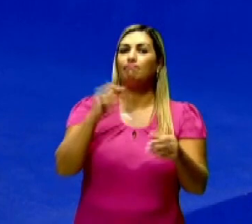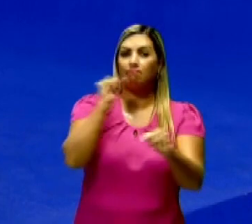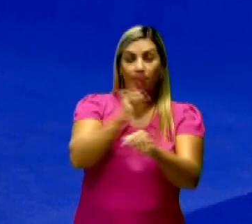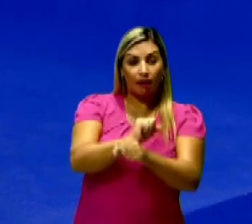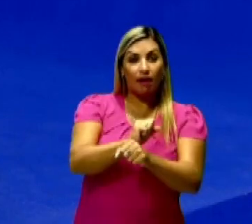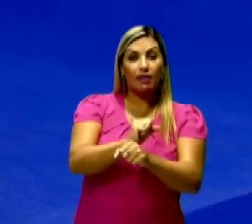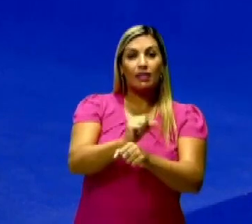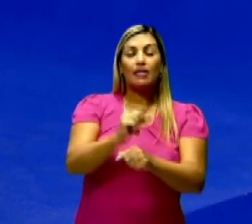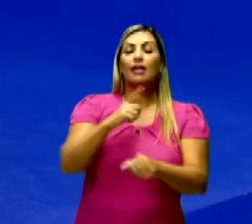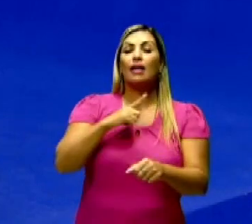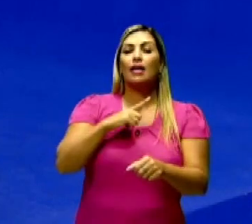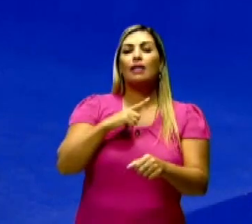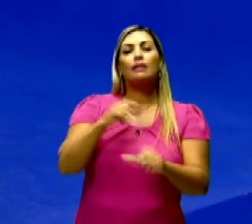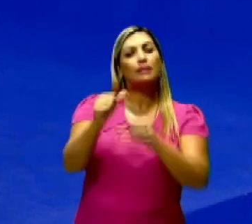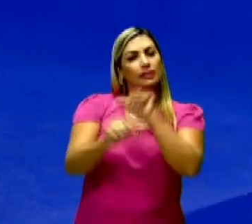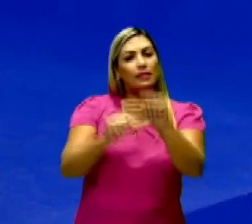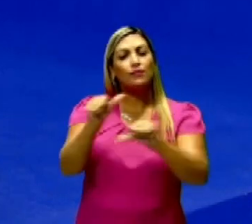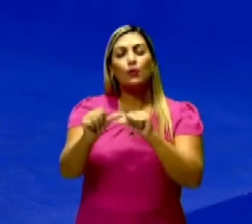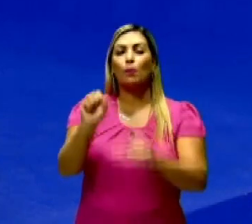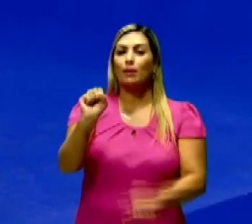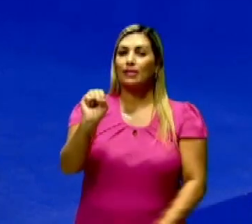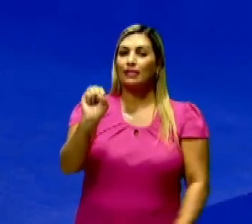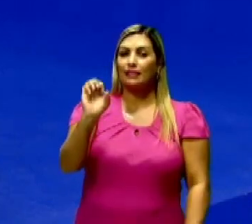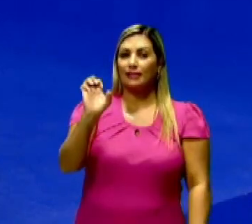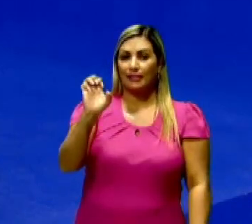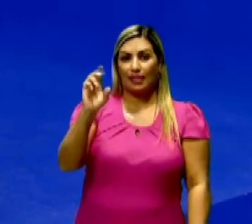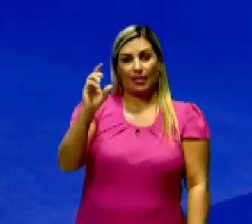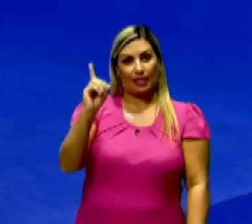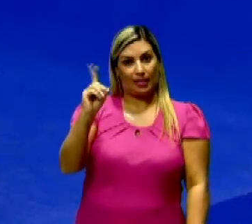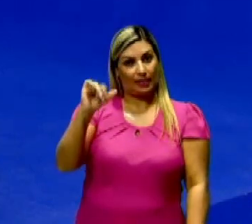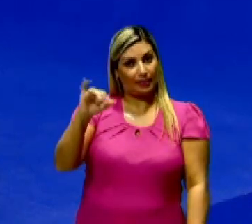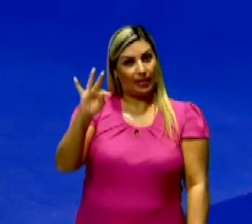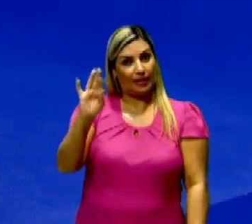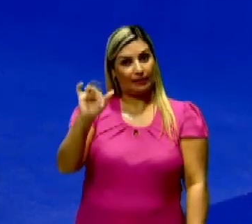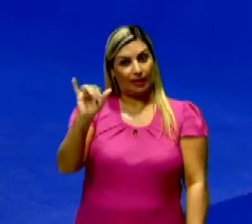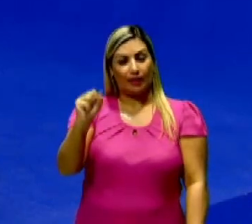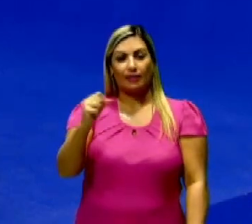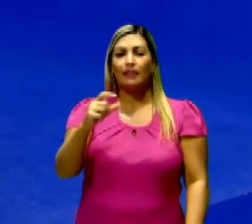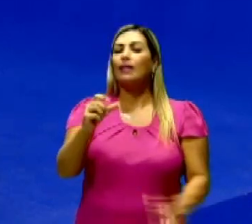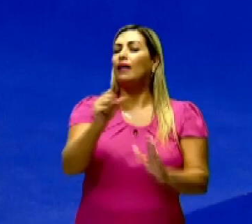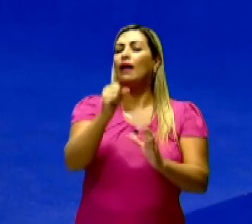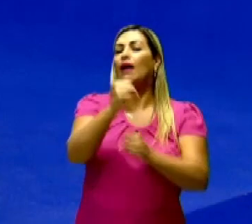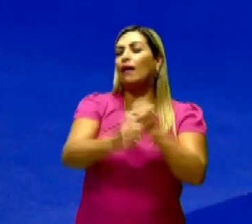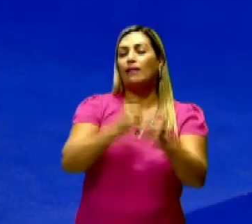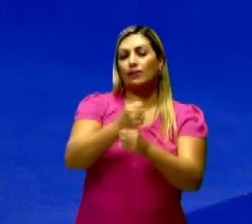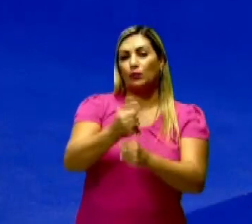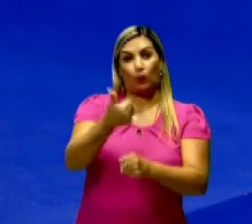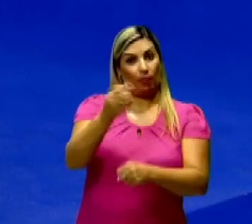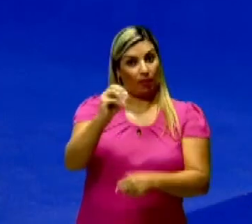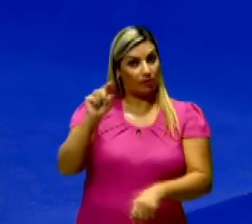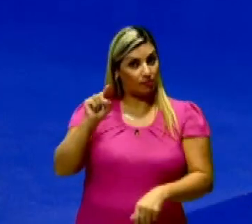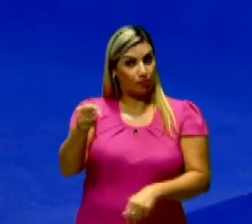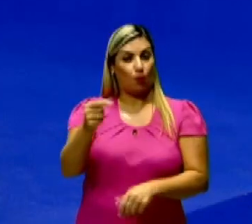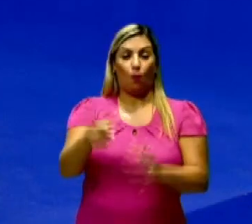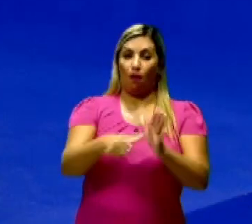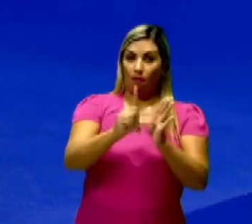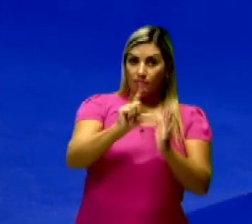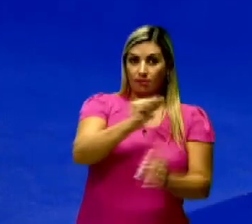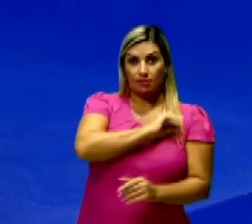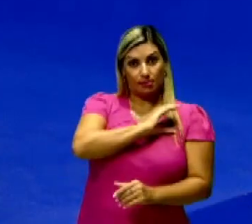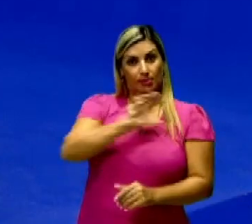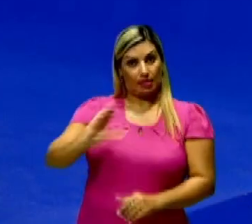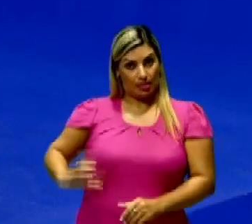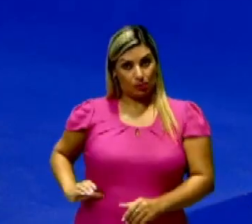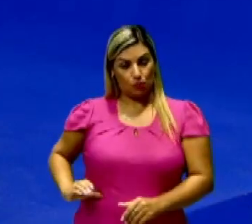sedentária. A gente vai ter essa mudança lá no ano de 10 mil antes de Cristo. Então o que que acontece no ano de 10 mil antes de